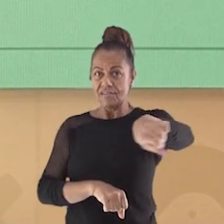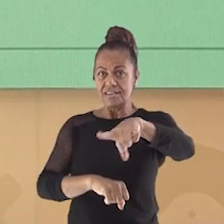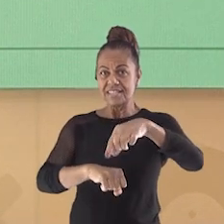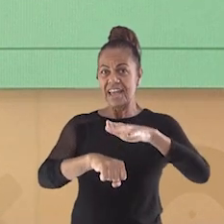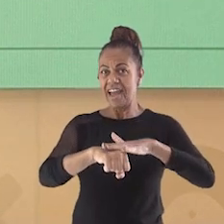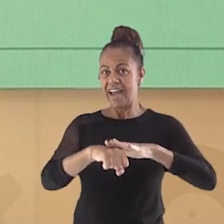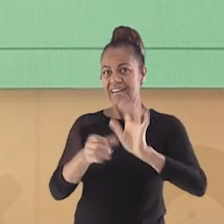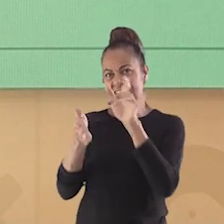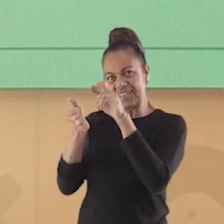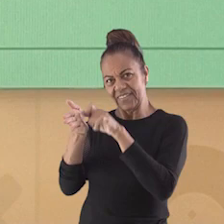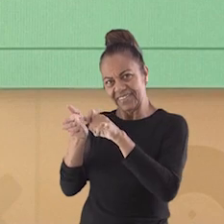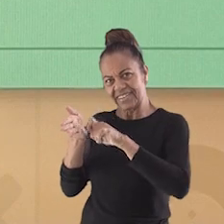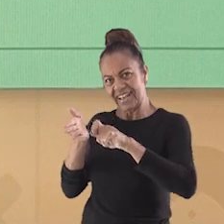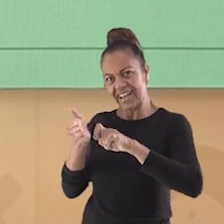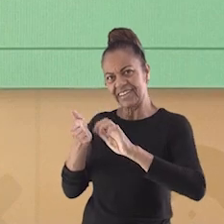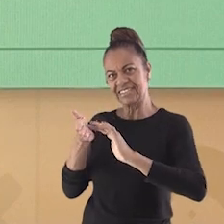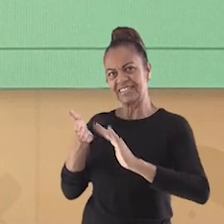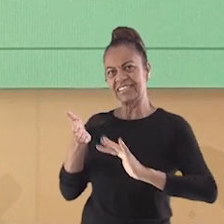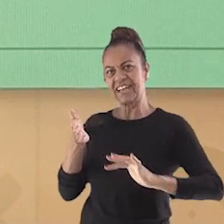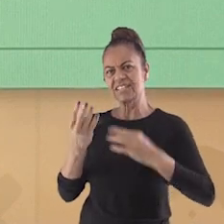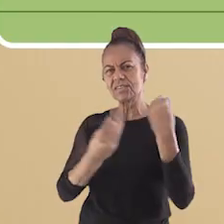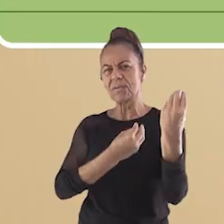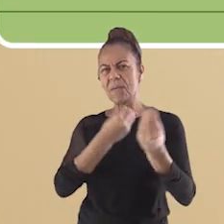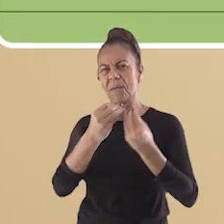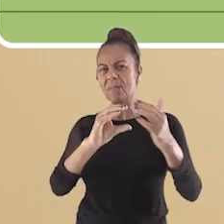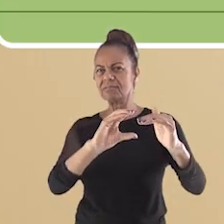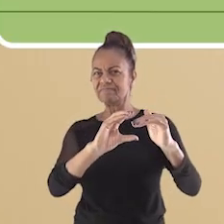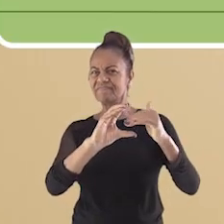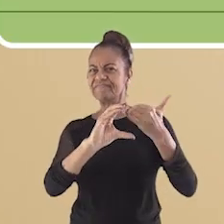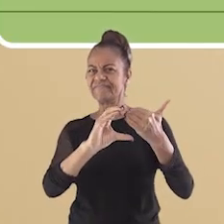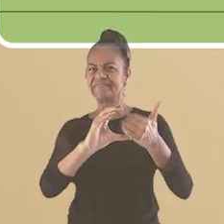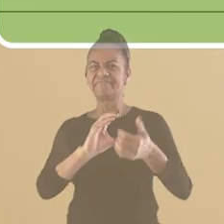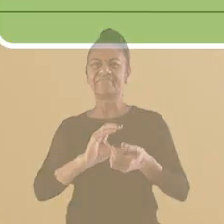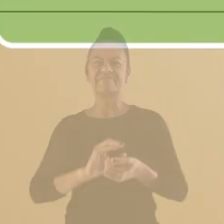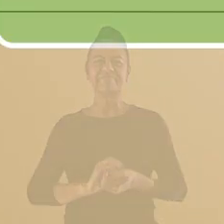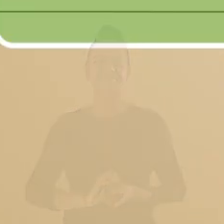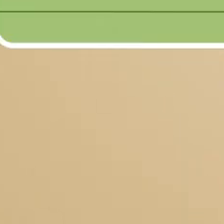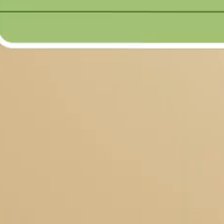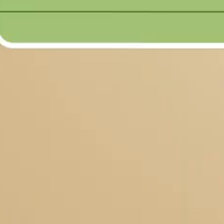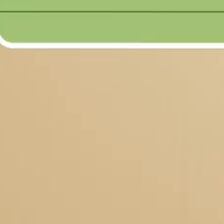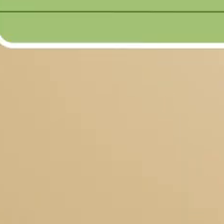comandos da atividade e as formas de envio. E aí